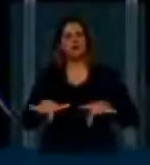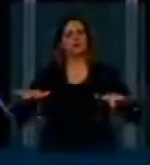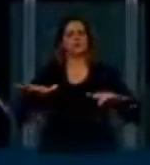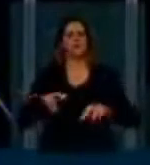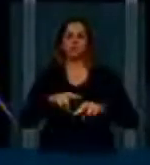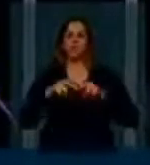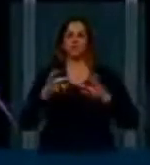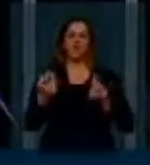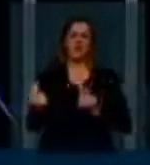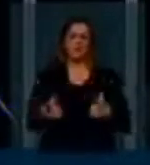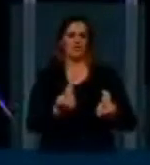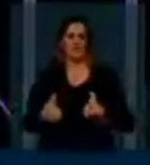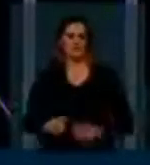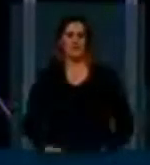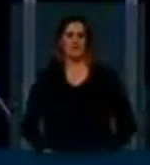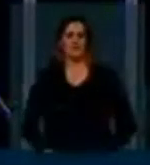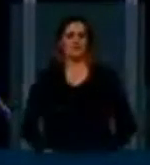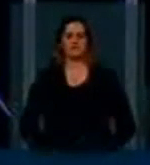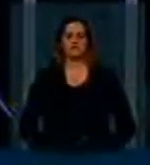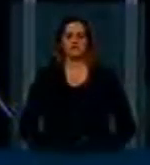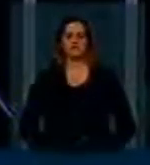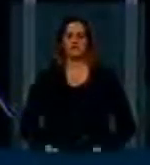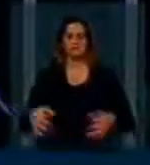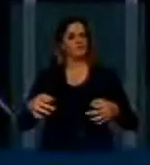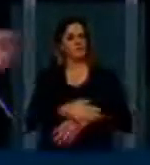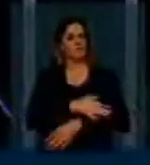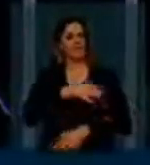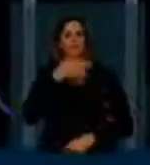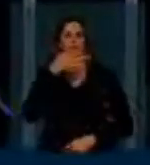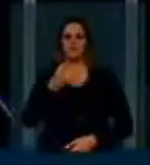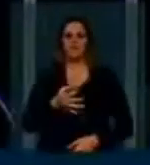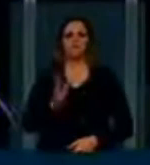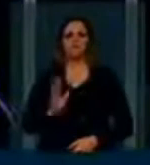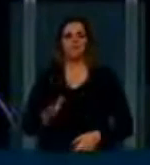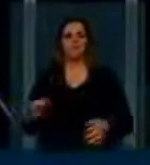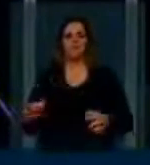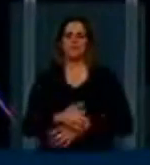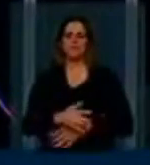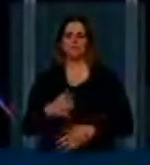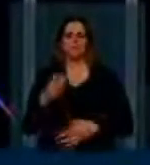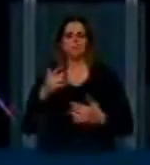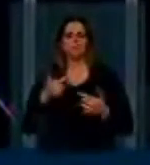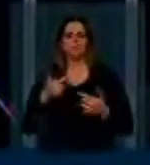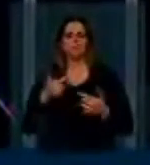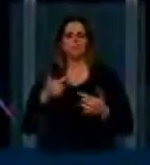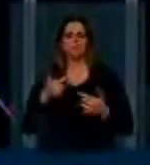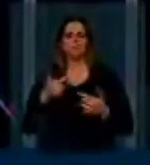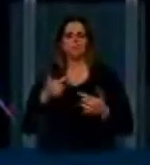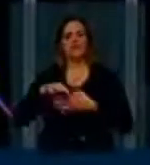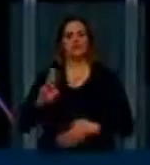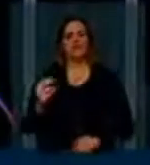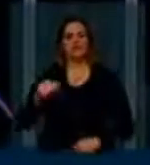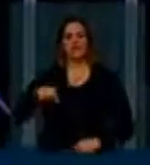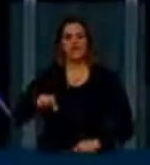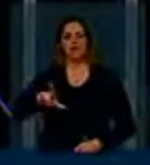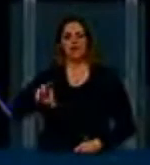neutralidade. Formei essa opinião, graças à indicação do então líder Henrique Eduardo Alves,